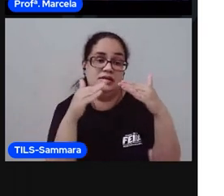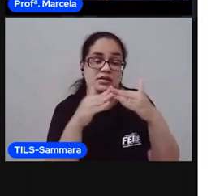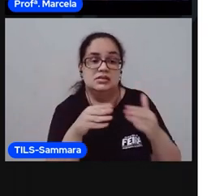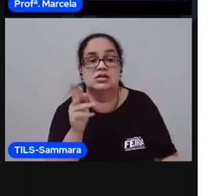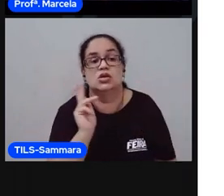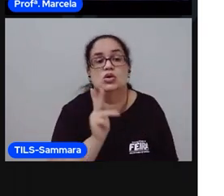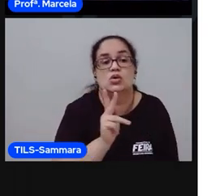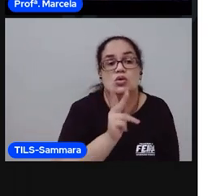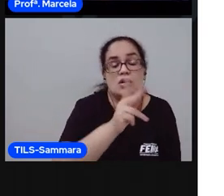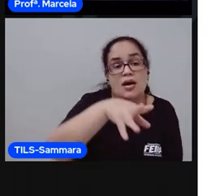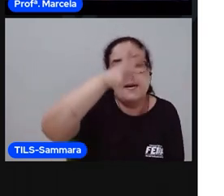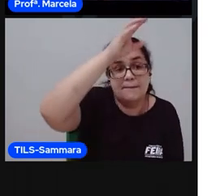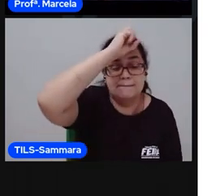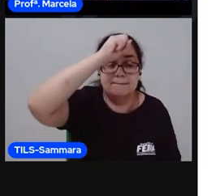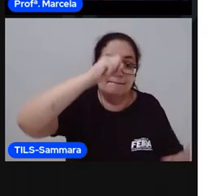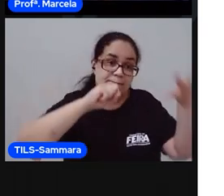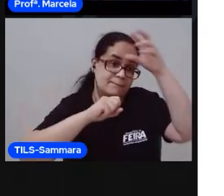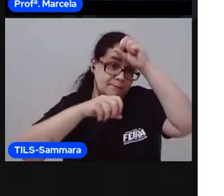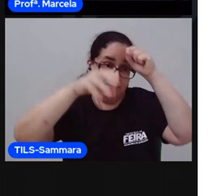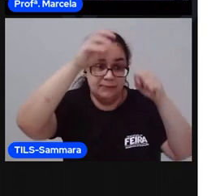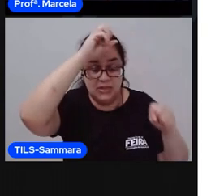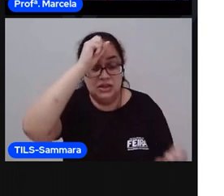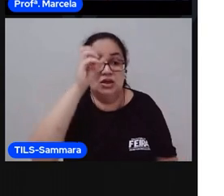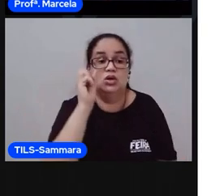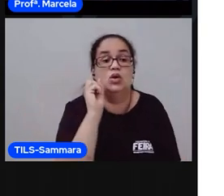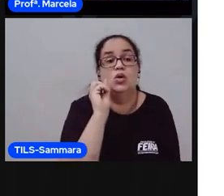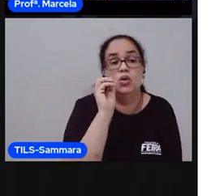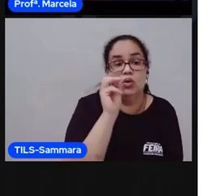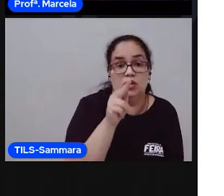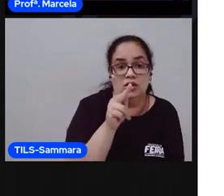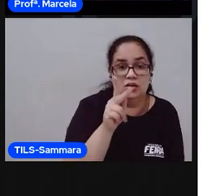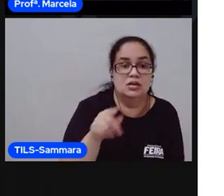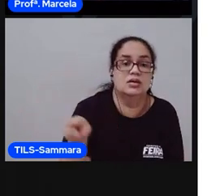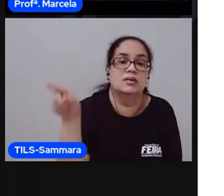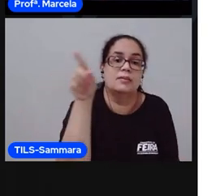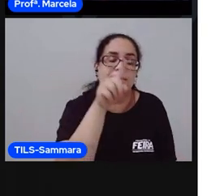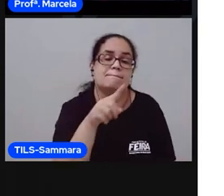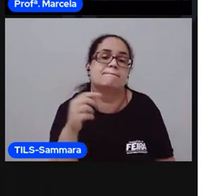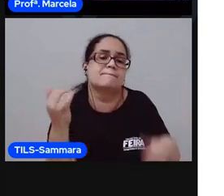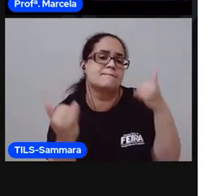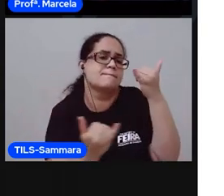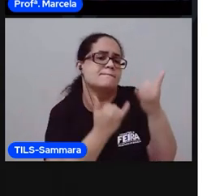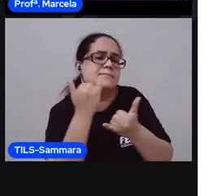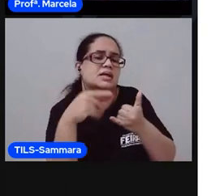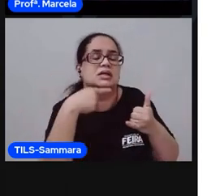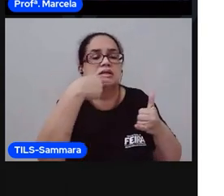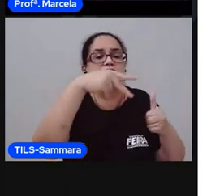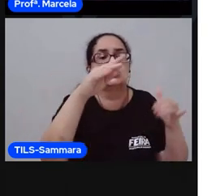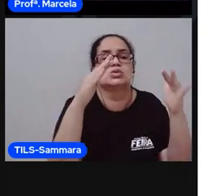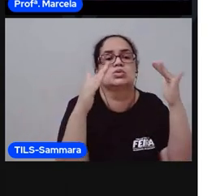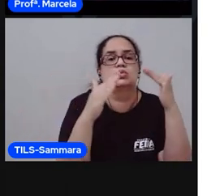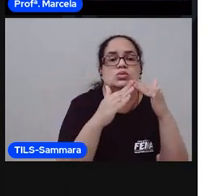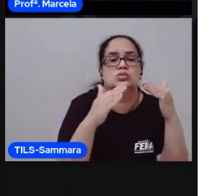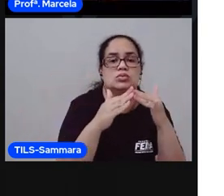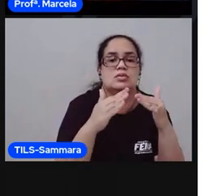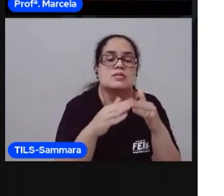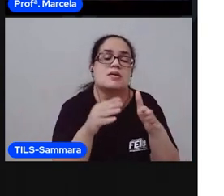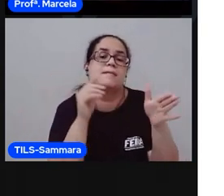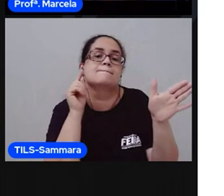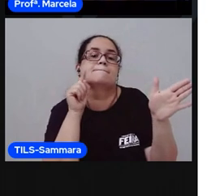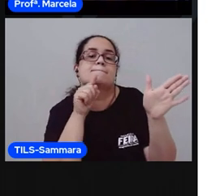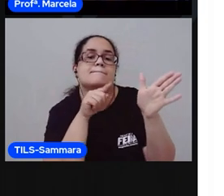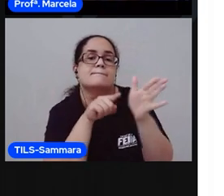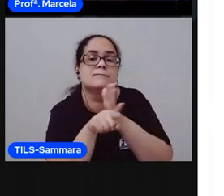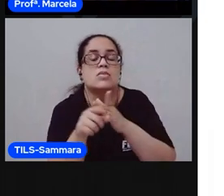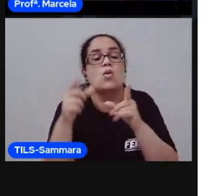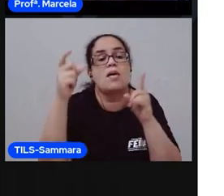aprendendo. Tá bom? Você pode brincar aí na sua casa perguntando qual é